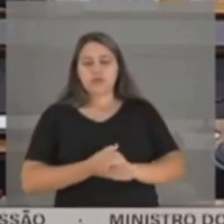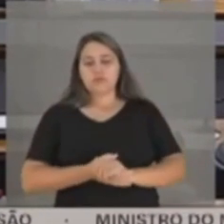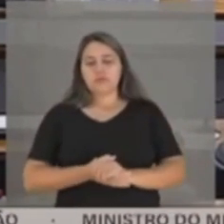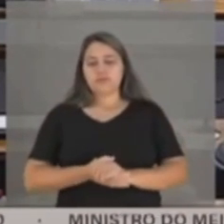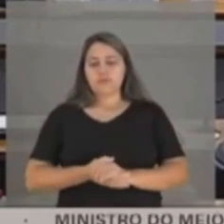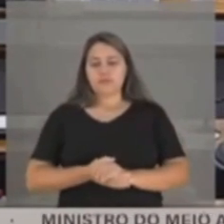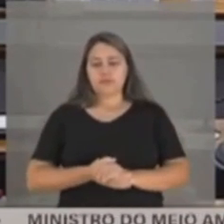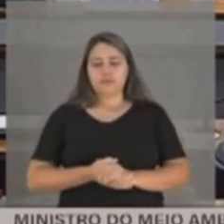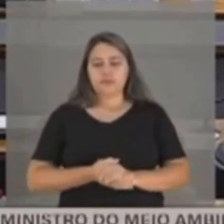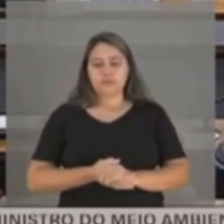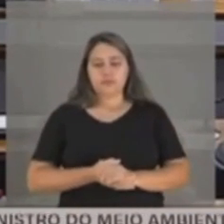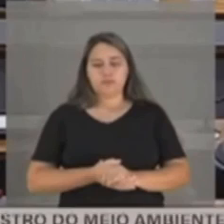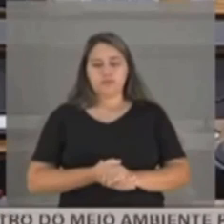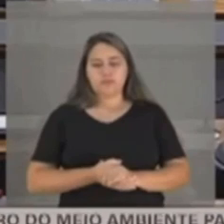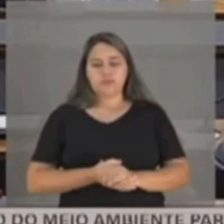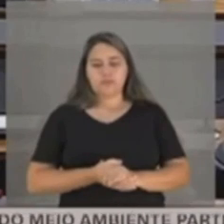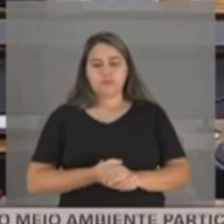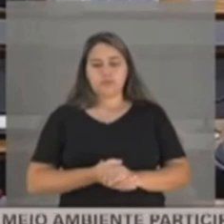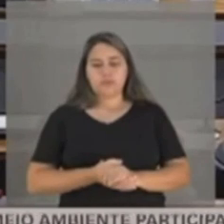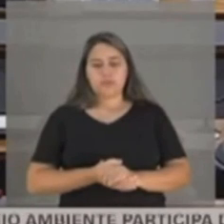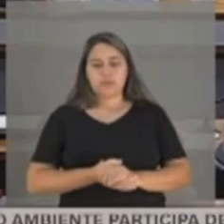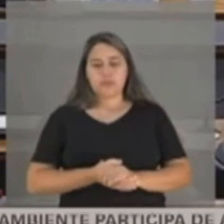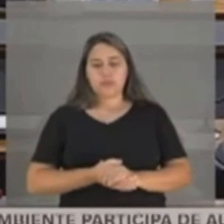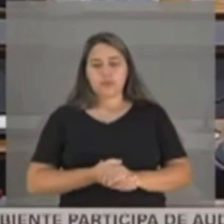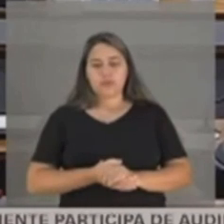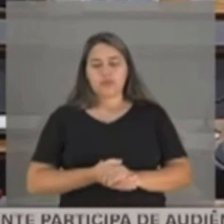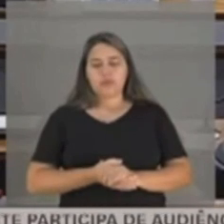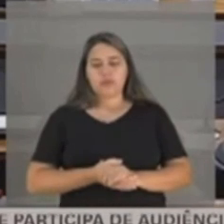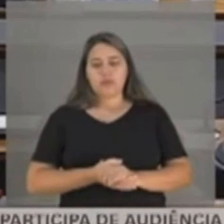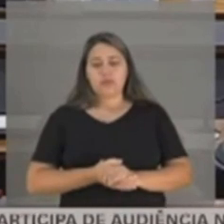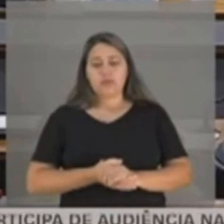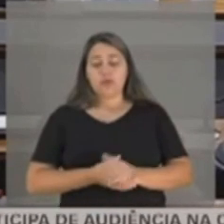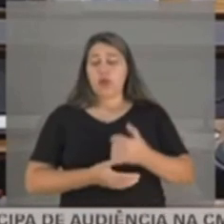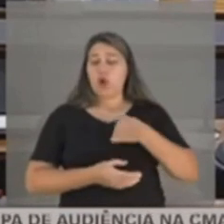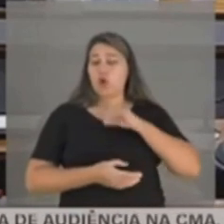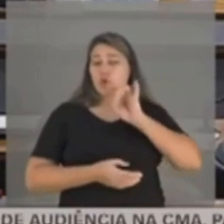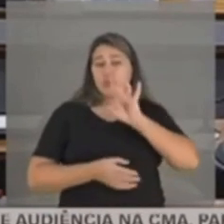Nem o FBI faz de Eu só estou perguntando.